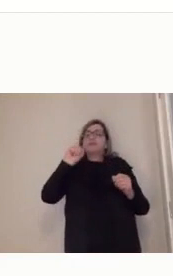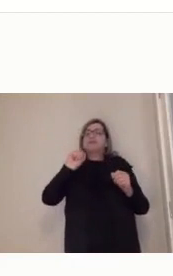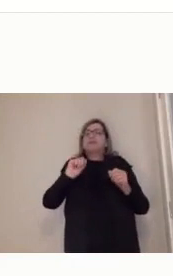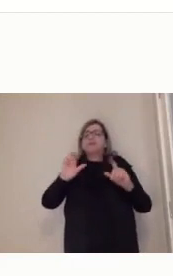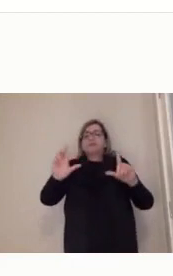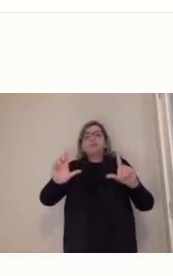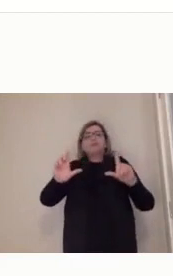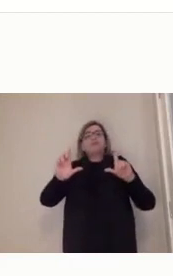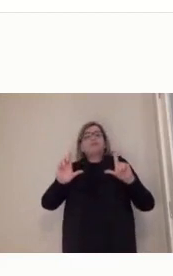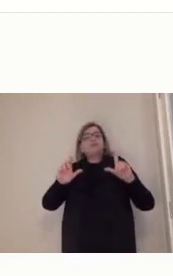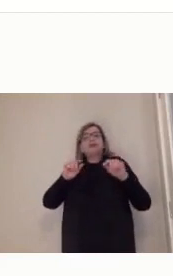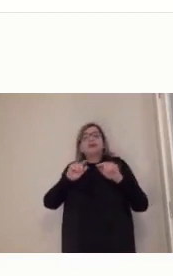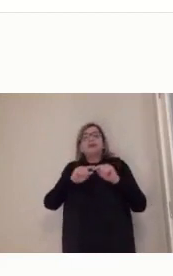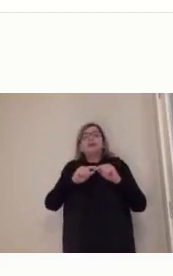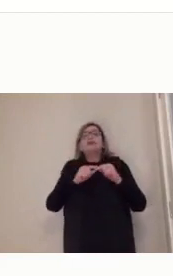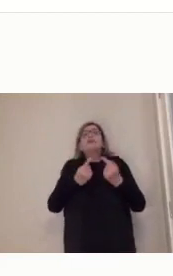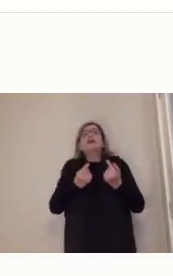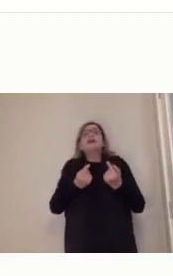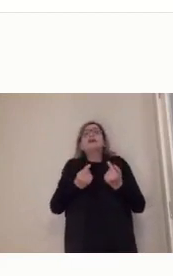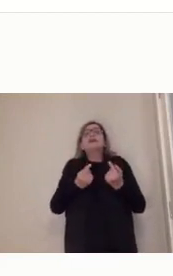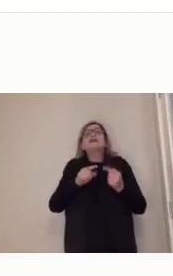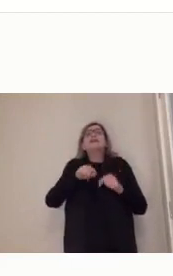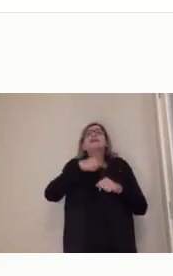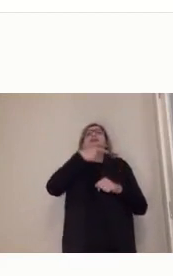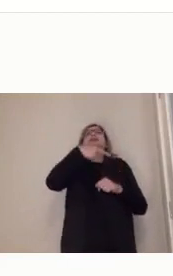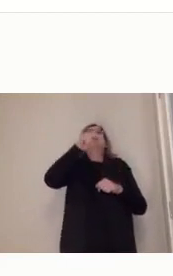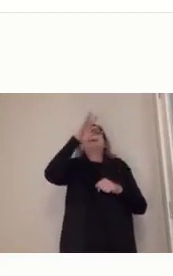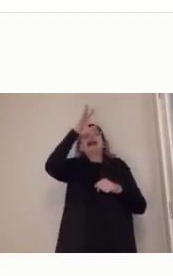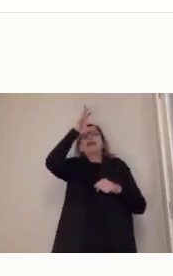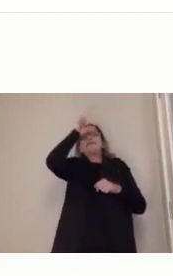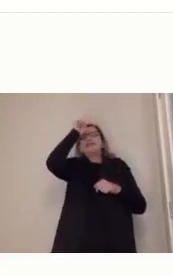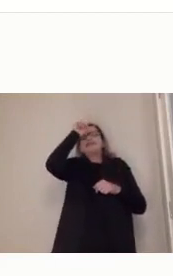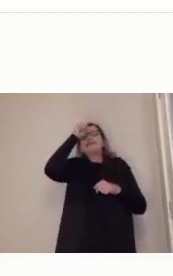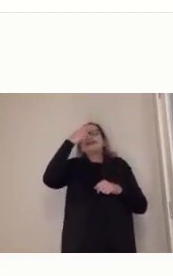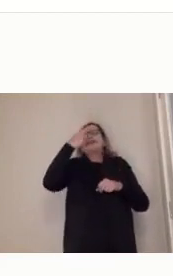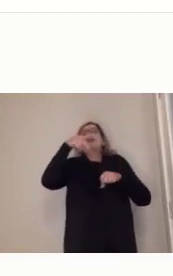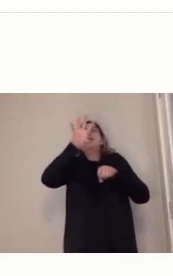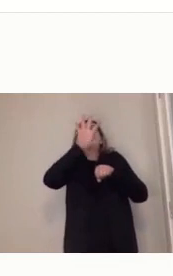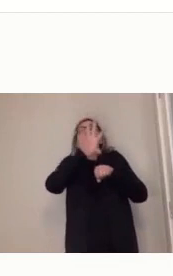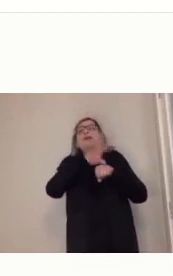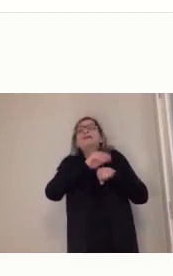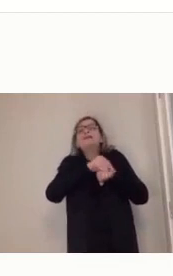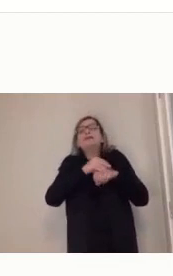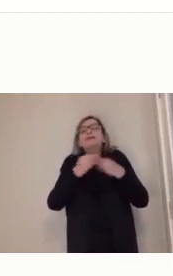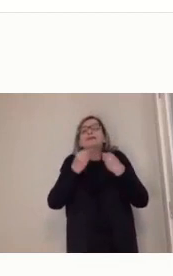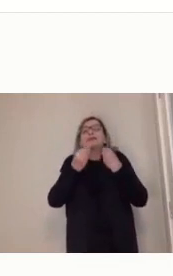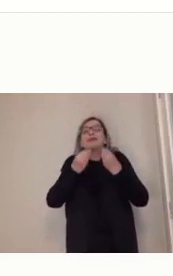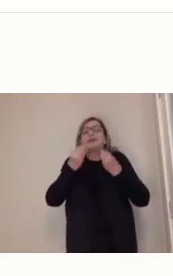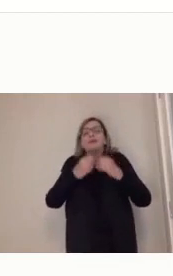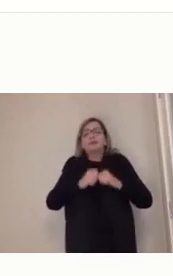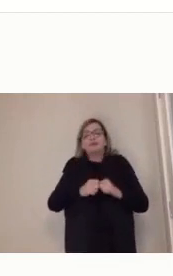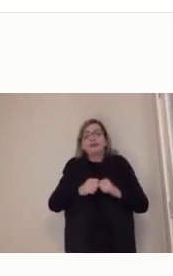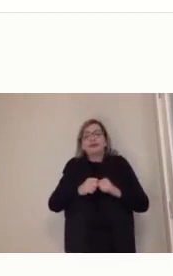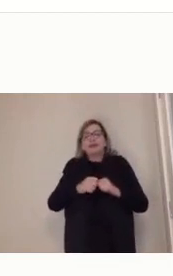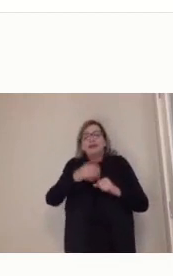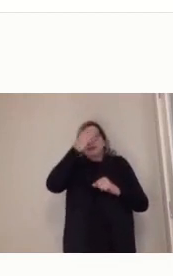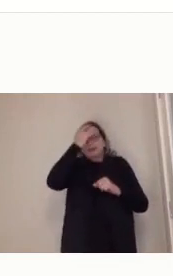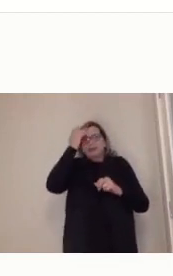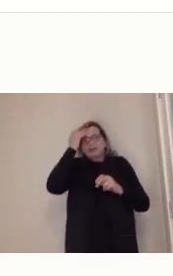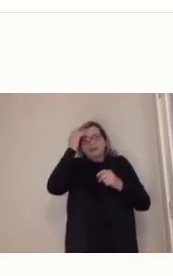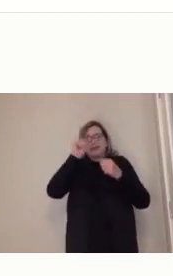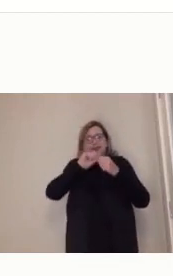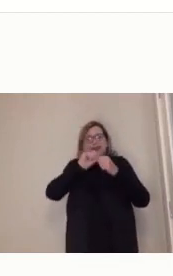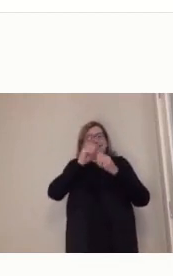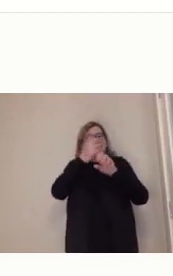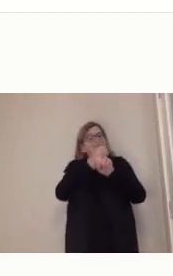Eu acho que quem faz educação à distância são pessoas que estão buscando mais, estão buscando mais, estão buscando